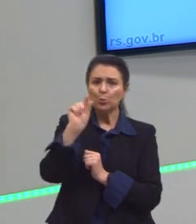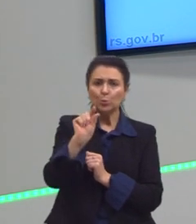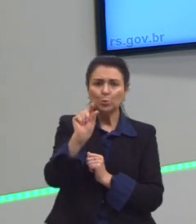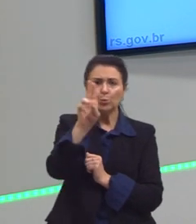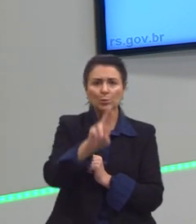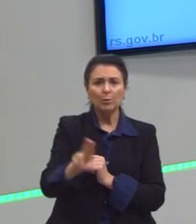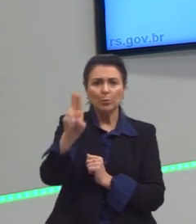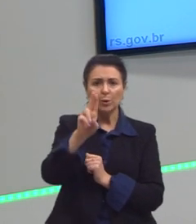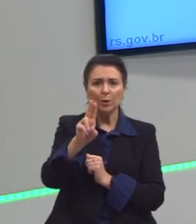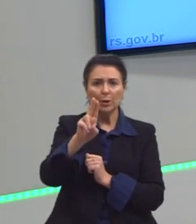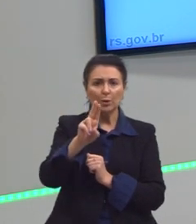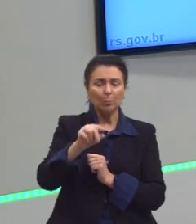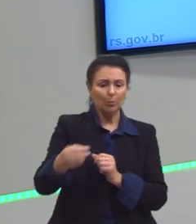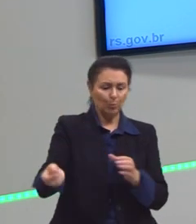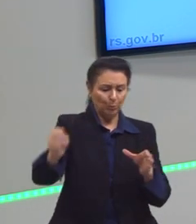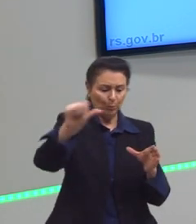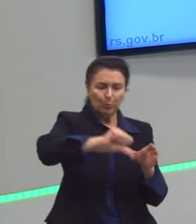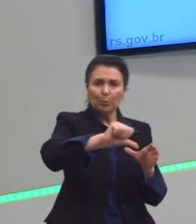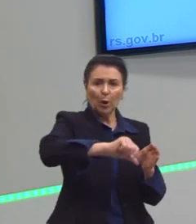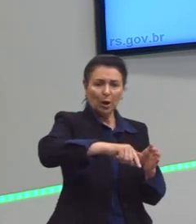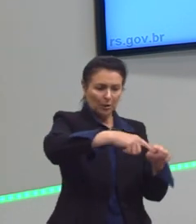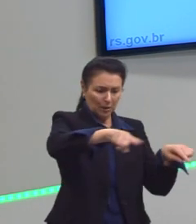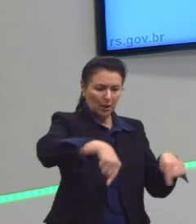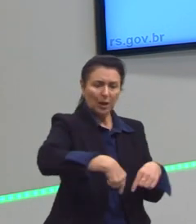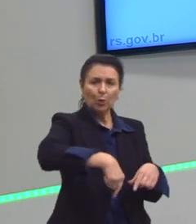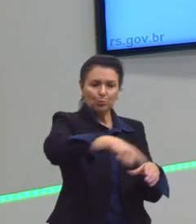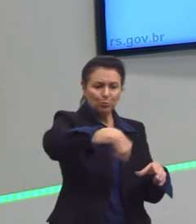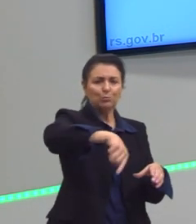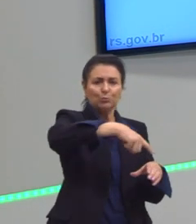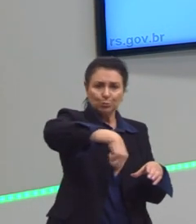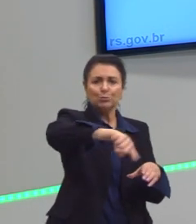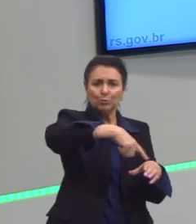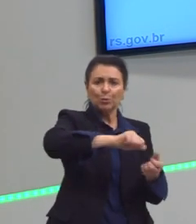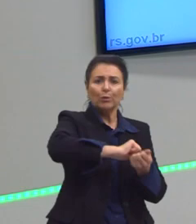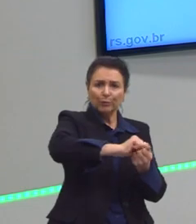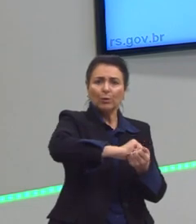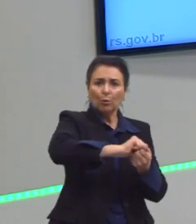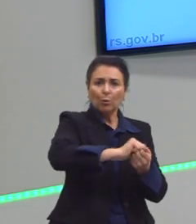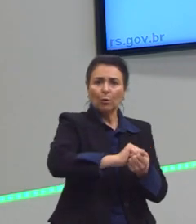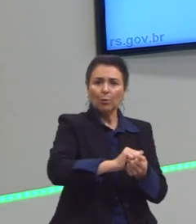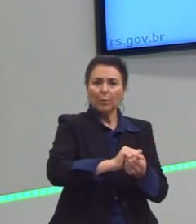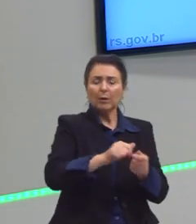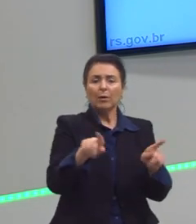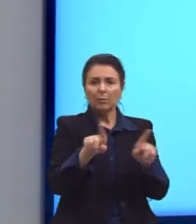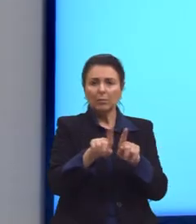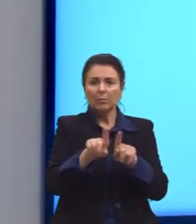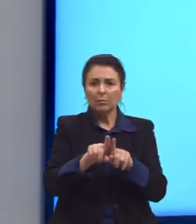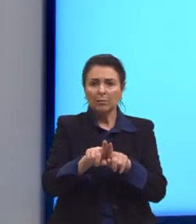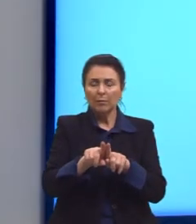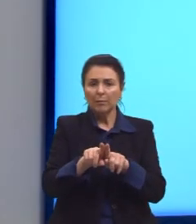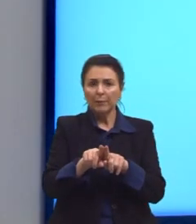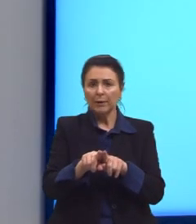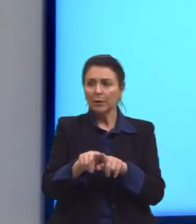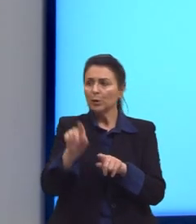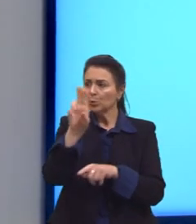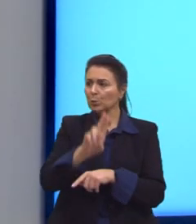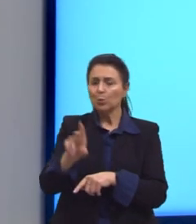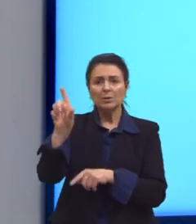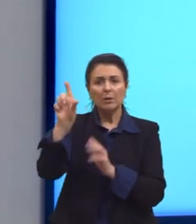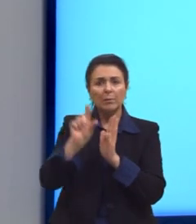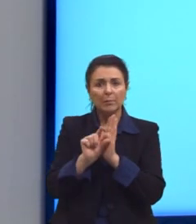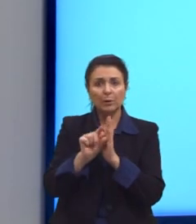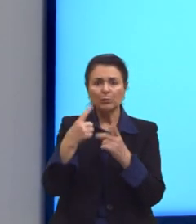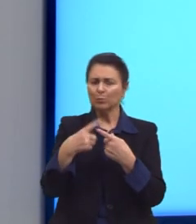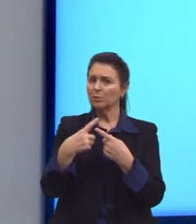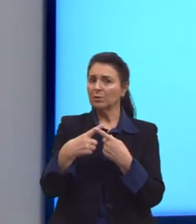de lavar que vai usar 20 litros d'água, 50 litros d'água, não faço ideia quantos litros d'água a máquina utiliza.